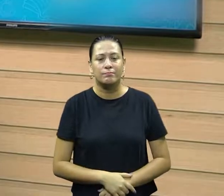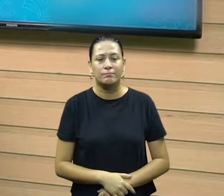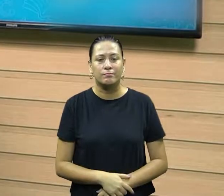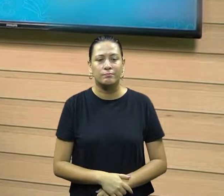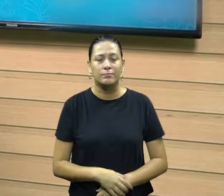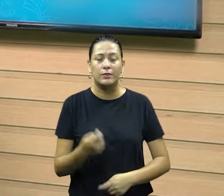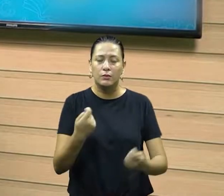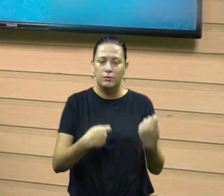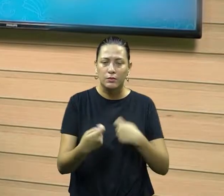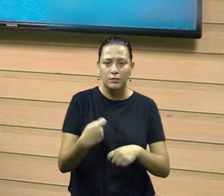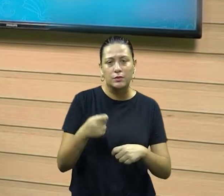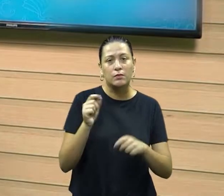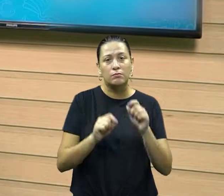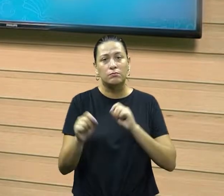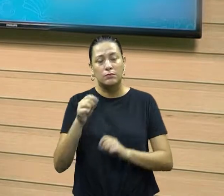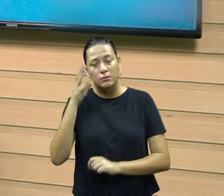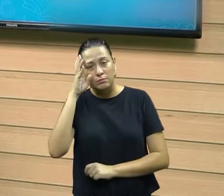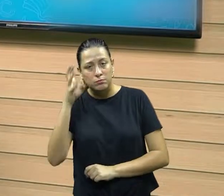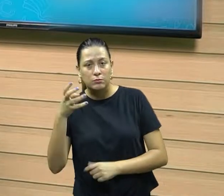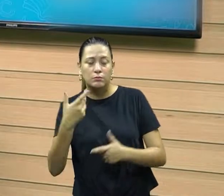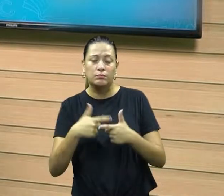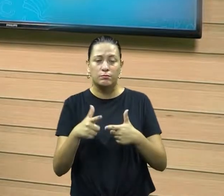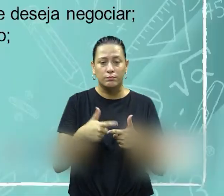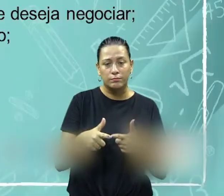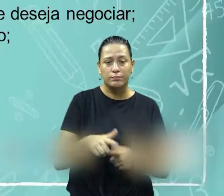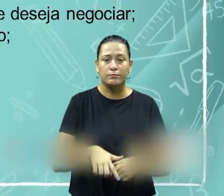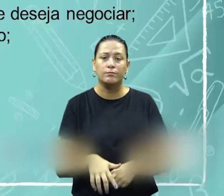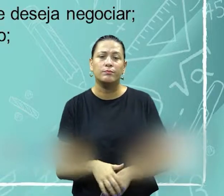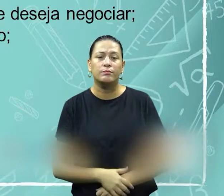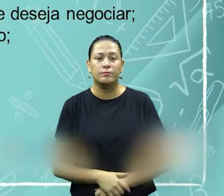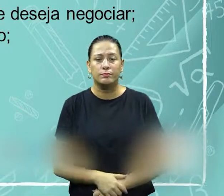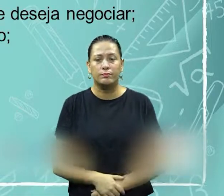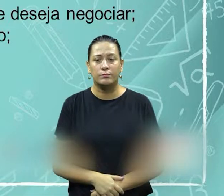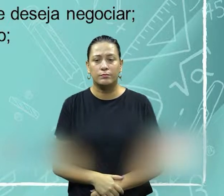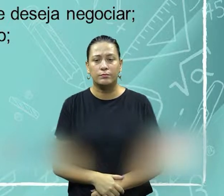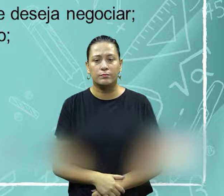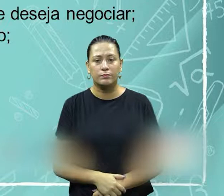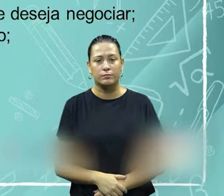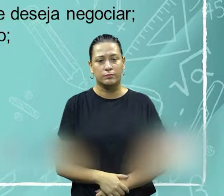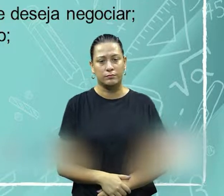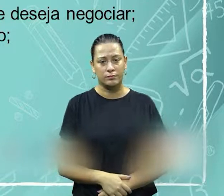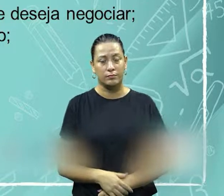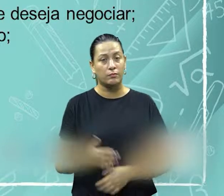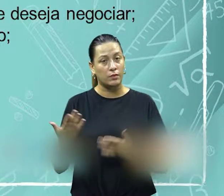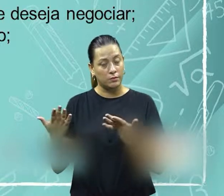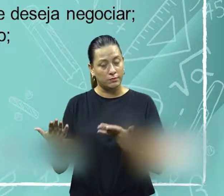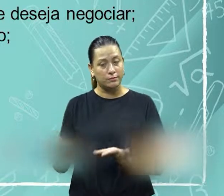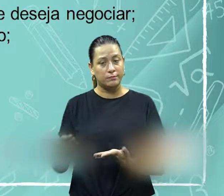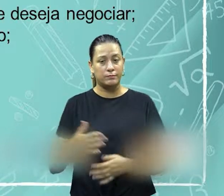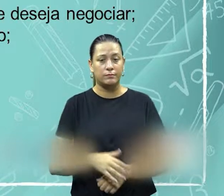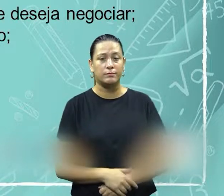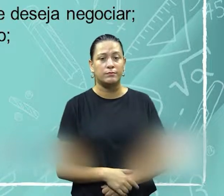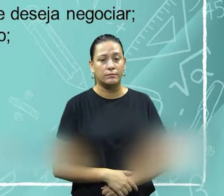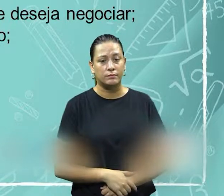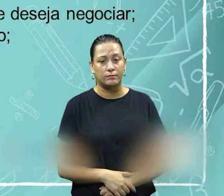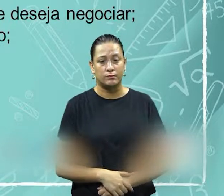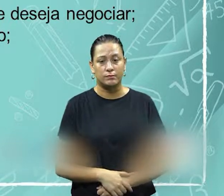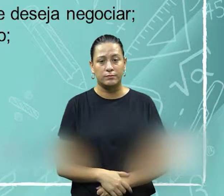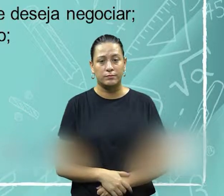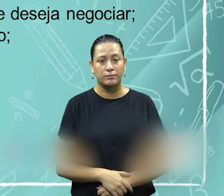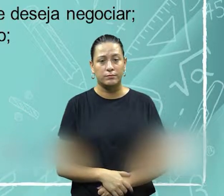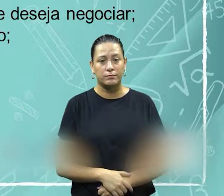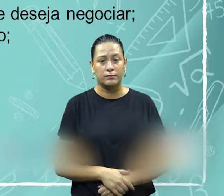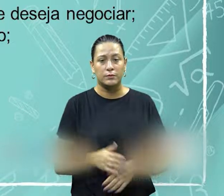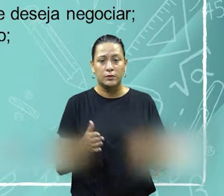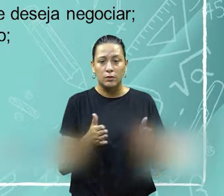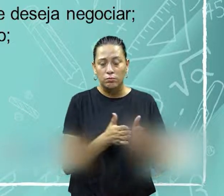negociar é resolver problemas. Então, por isso, né, os motivos em